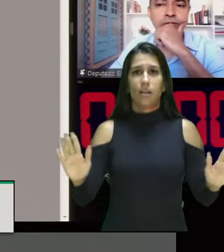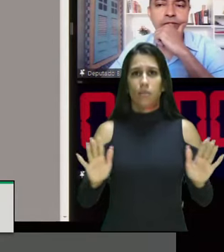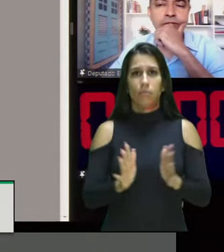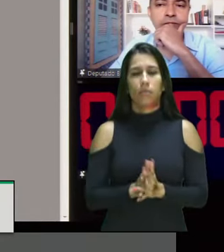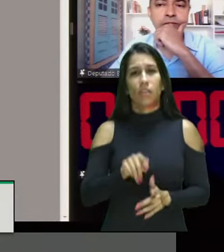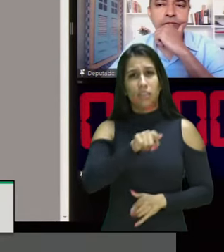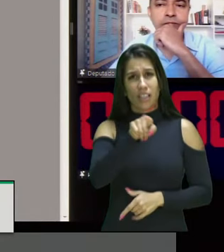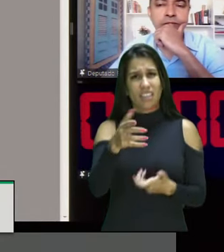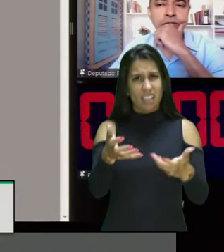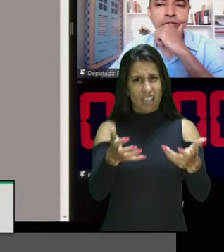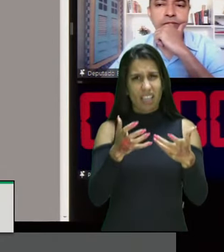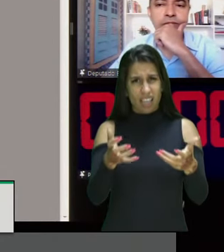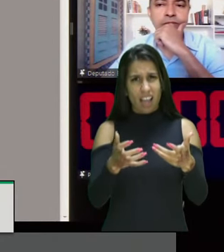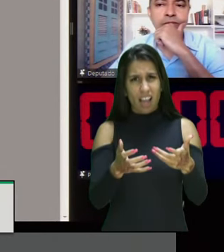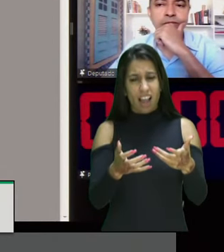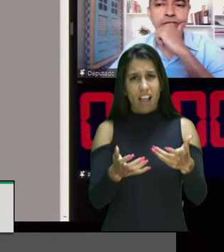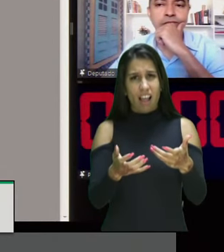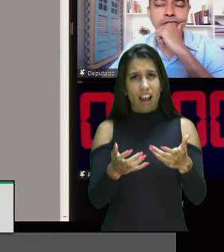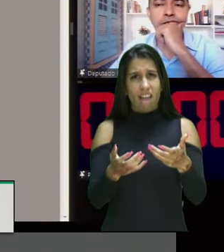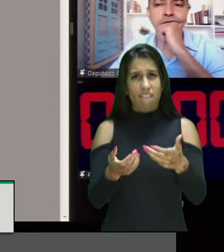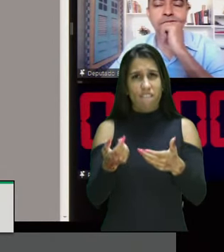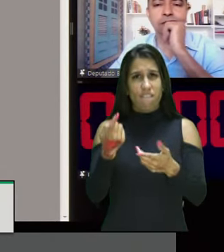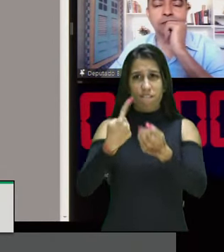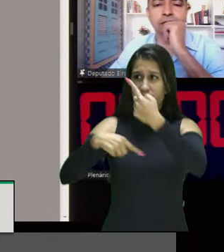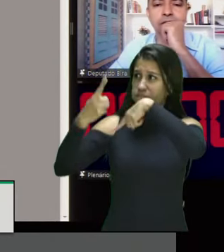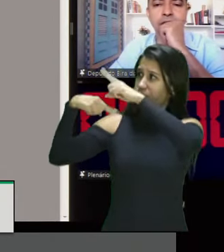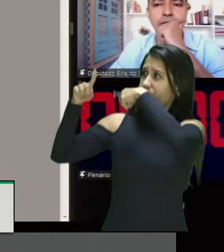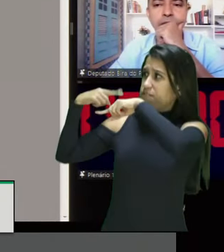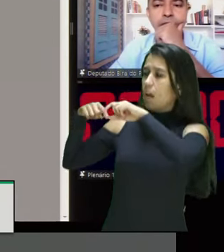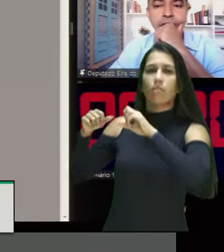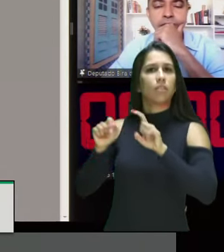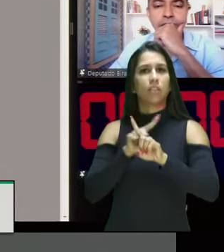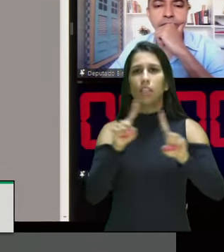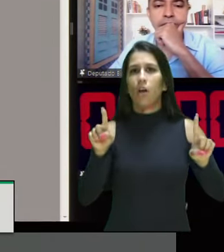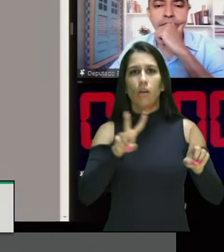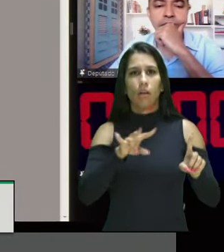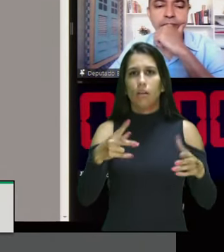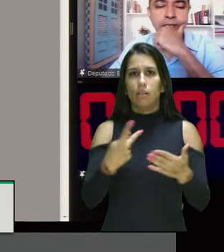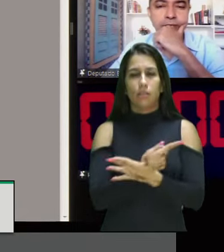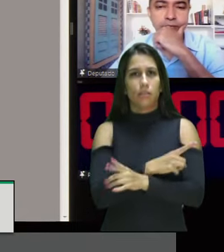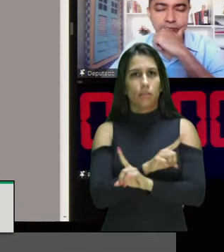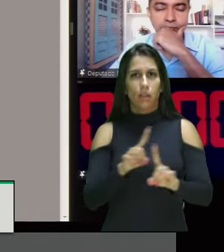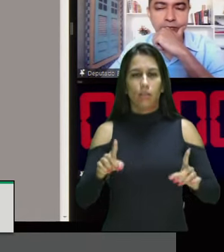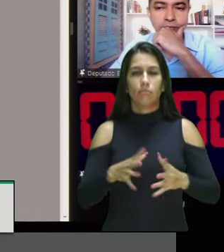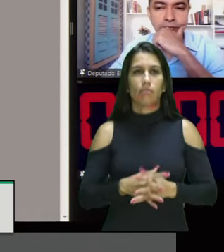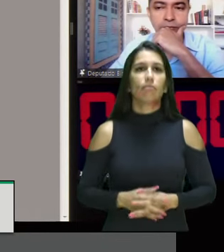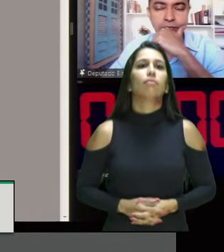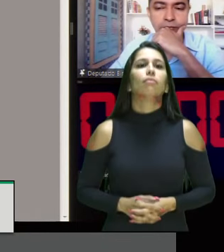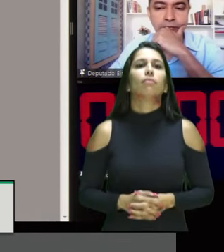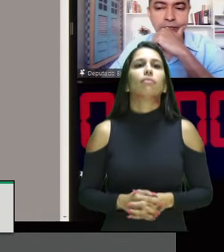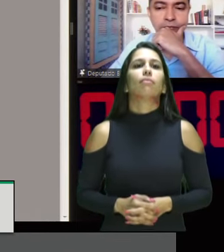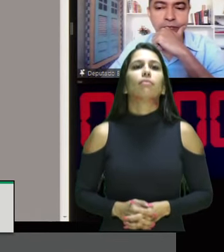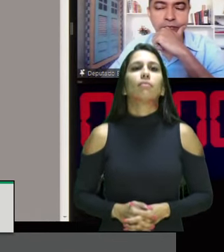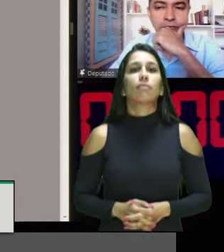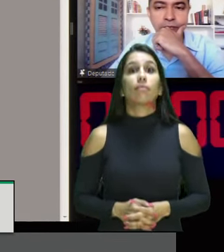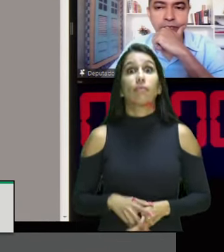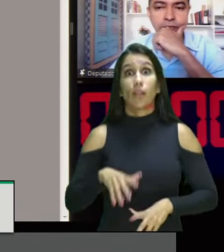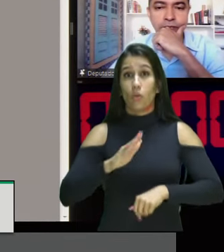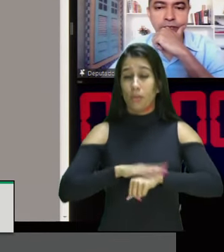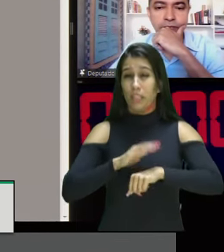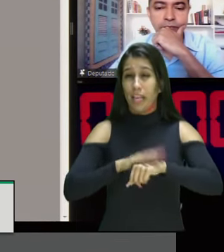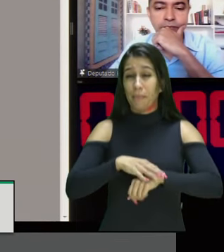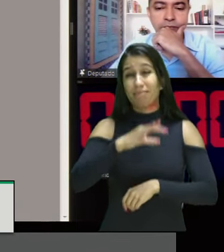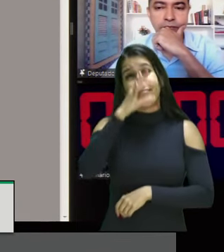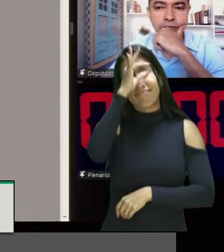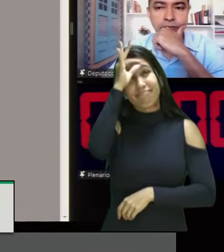Vocês querem fazer retornar esse tempo, mas isso não vai mais acontecer. Mais uma vez, Tânio Juliano Werneck, o tempo da inocência acabou e